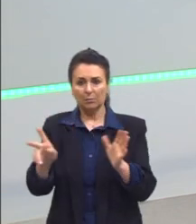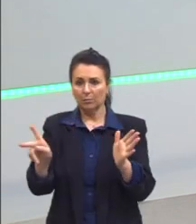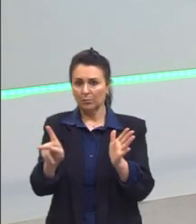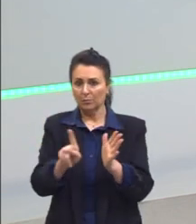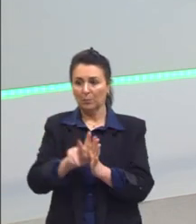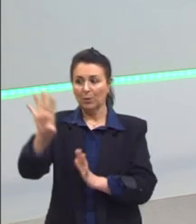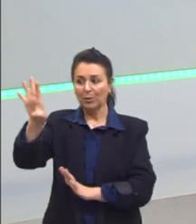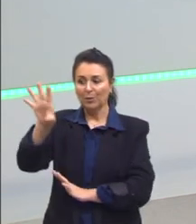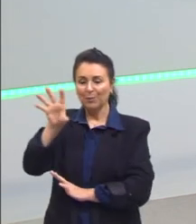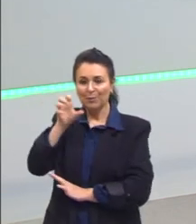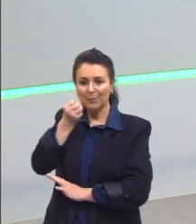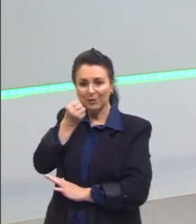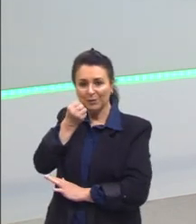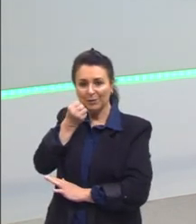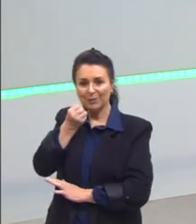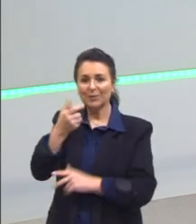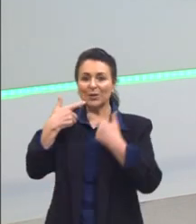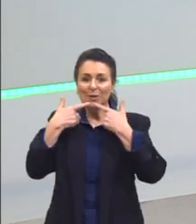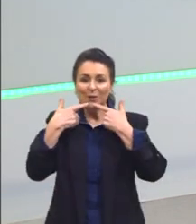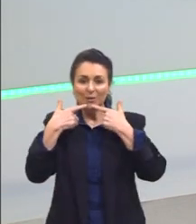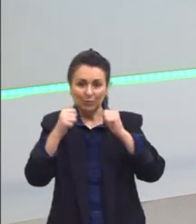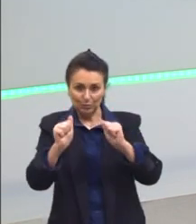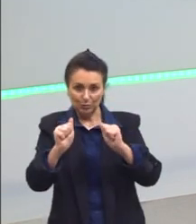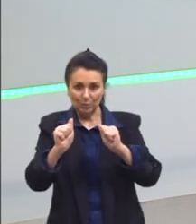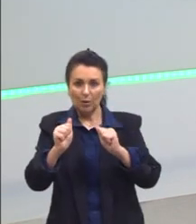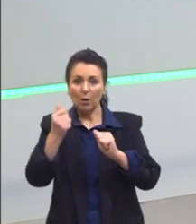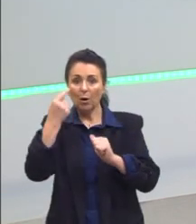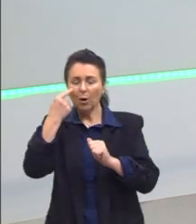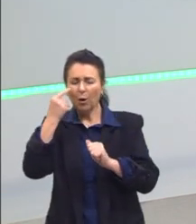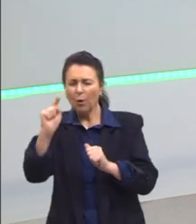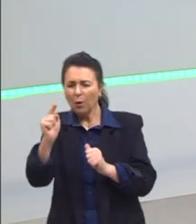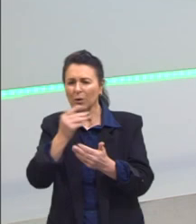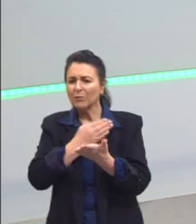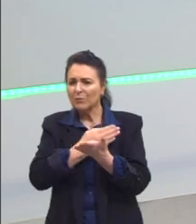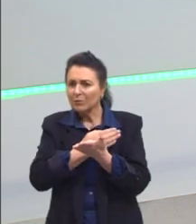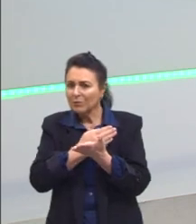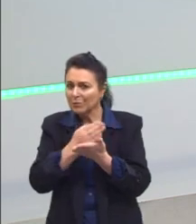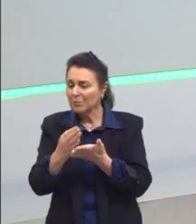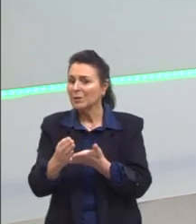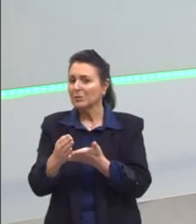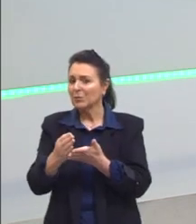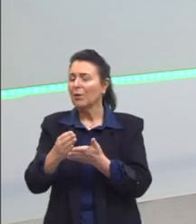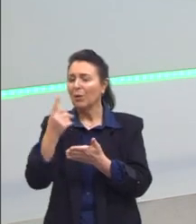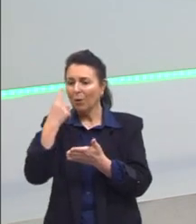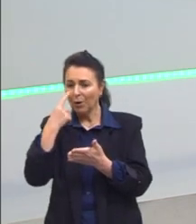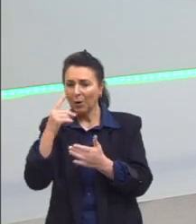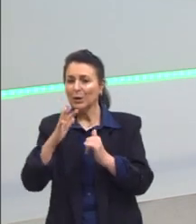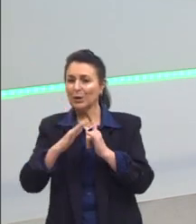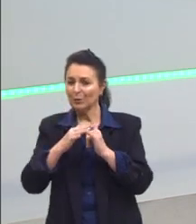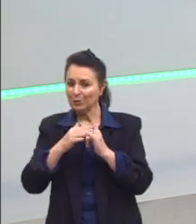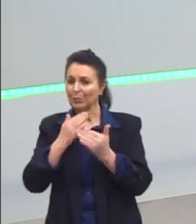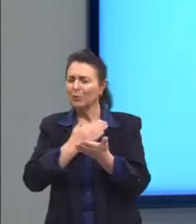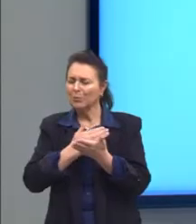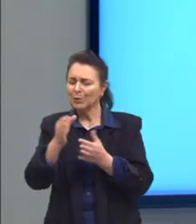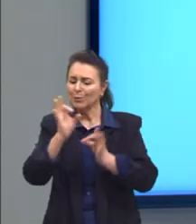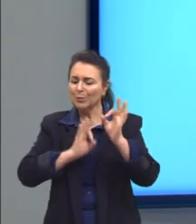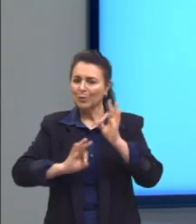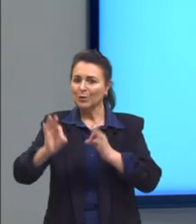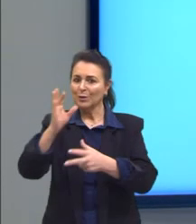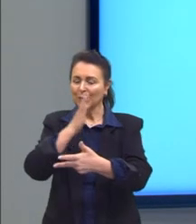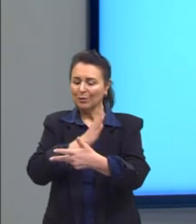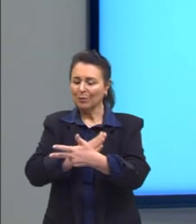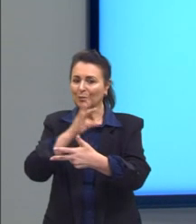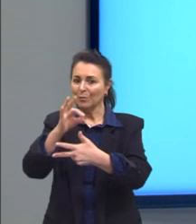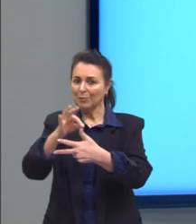patrimônio linguístico. Dá para retomar ela lá no comecinho do nosso projeto. O que nos